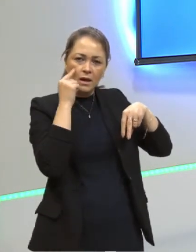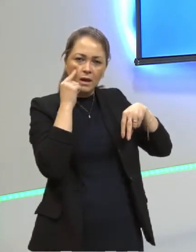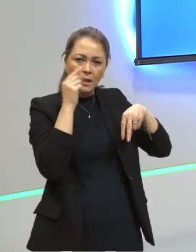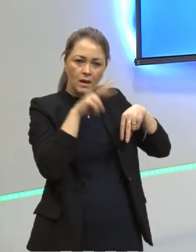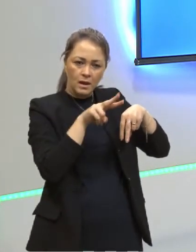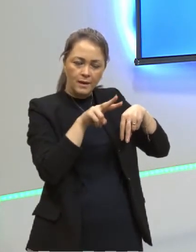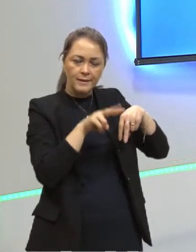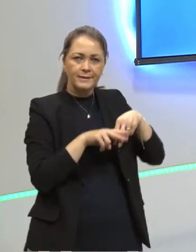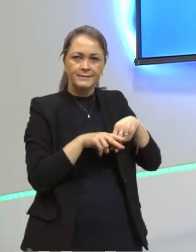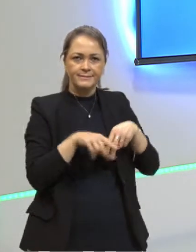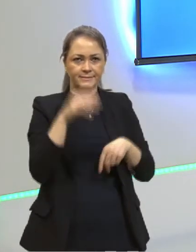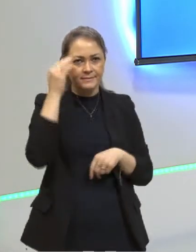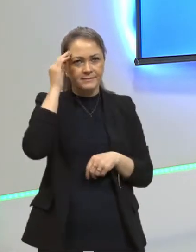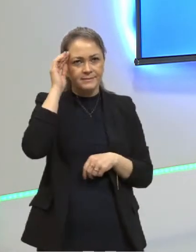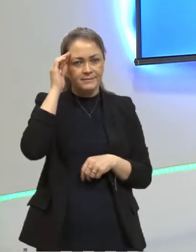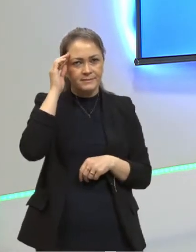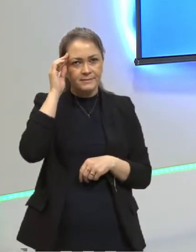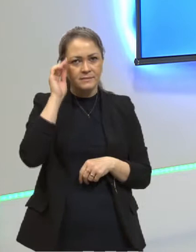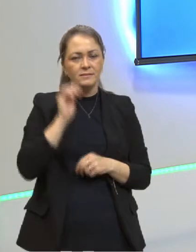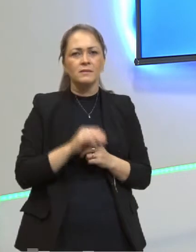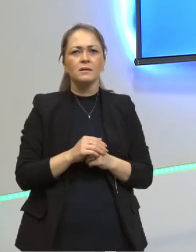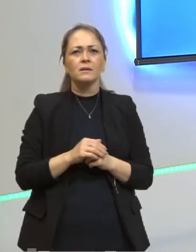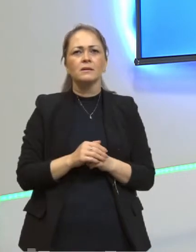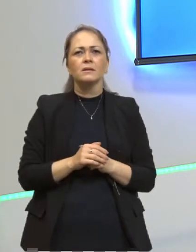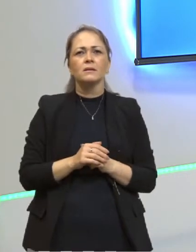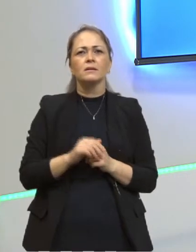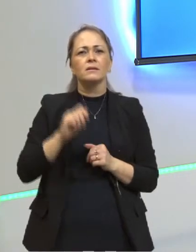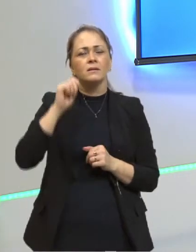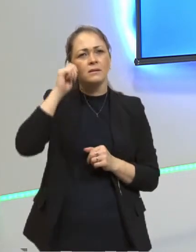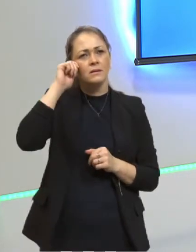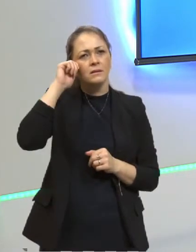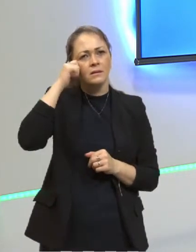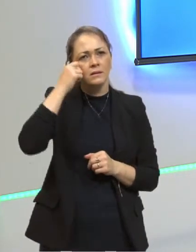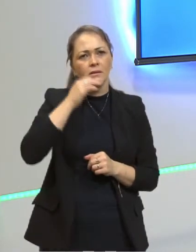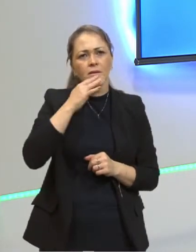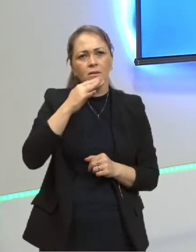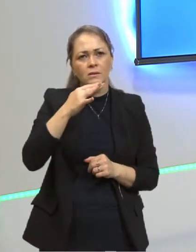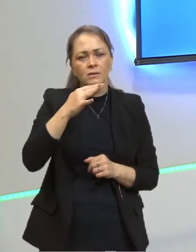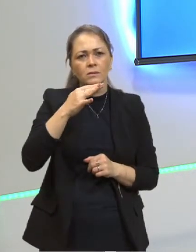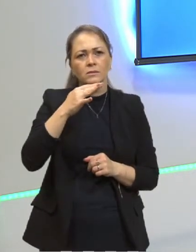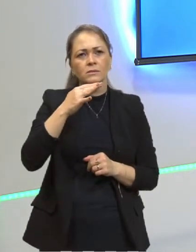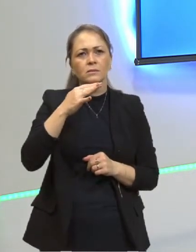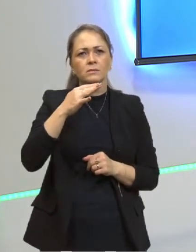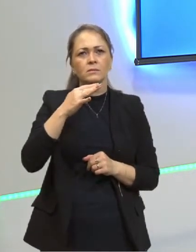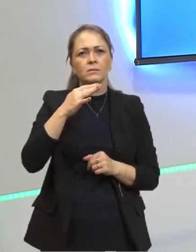Entenderam? Então, o que o preto é? O preto é a cor preta. Ela